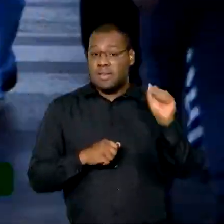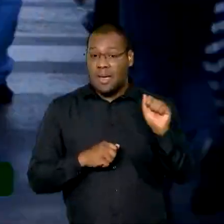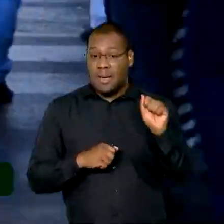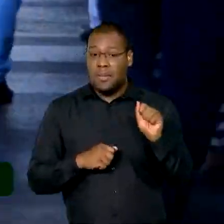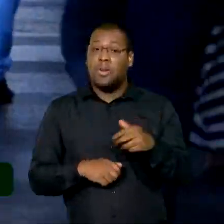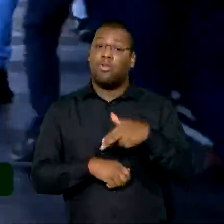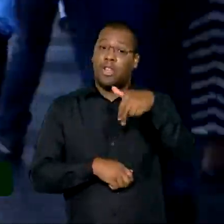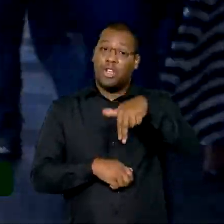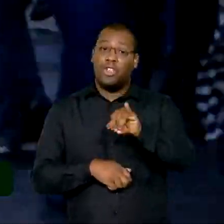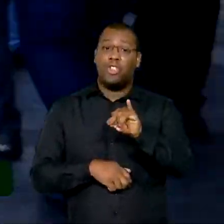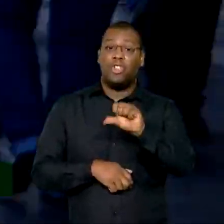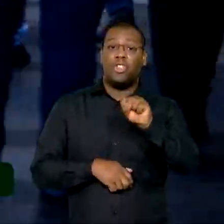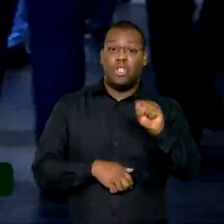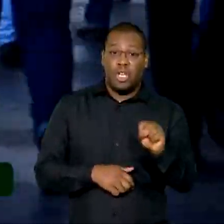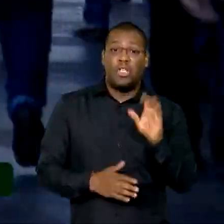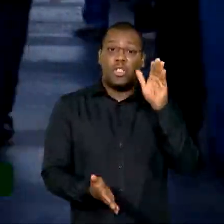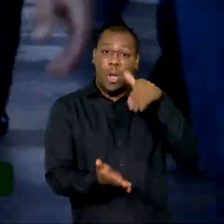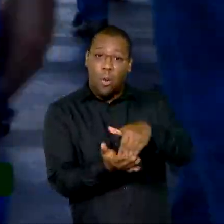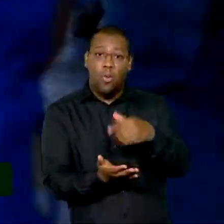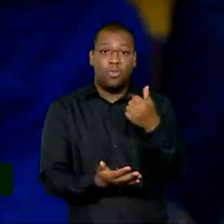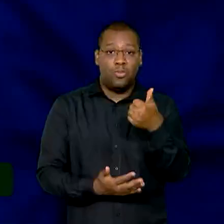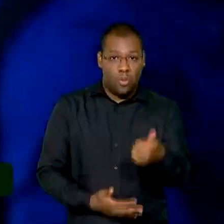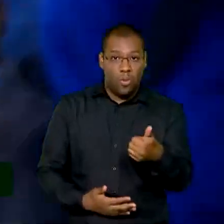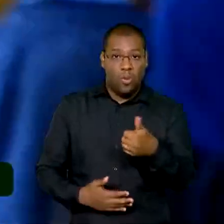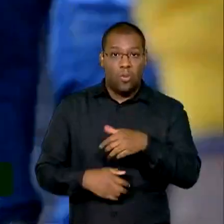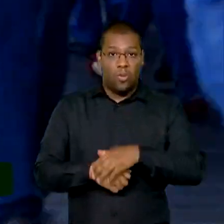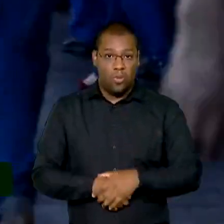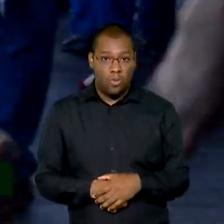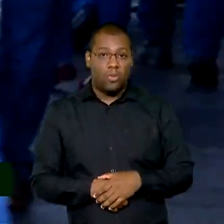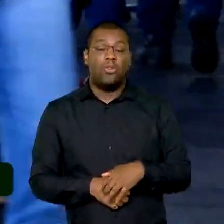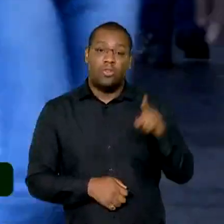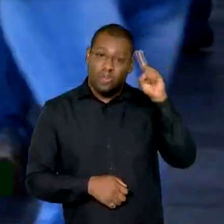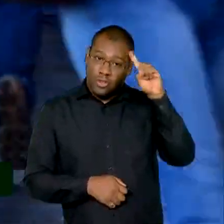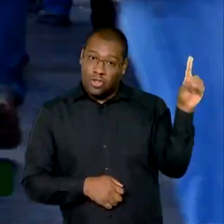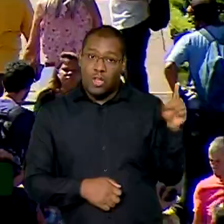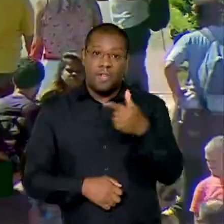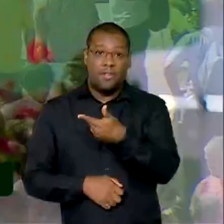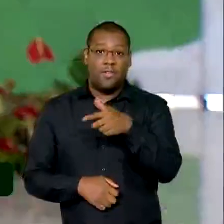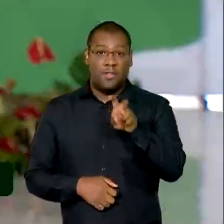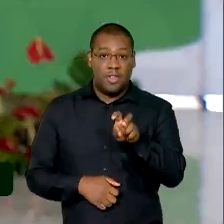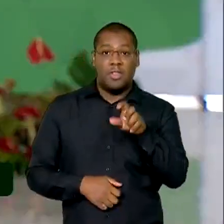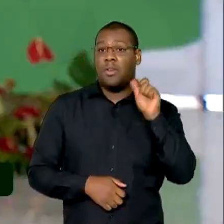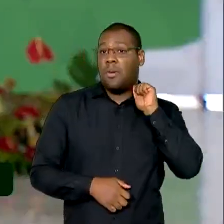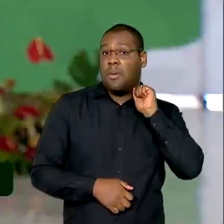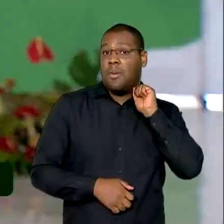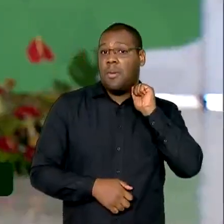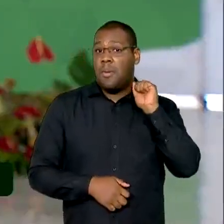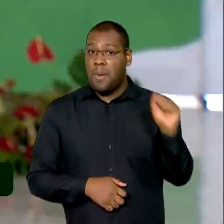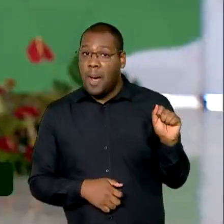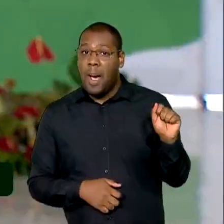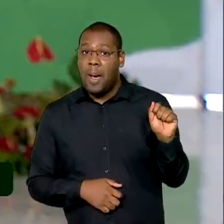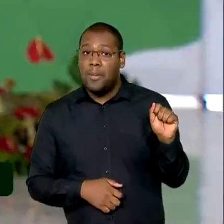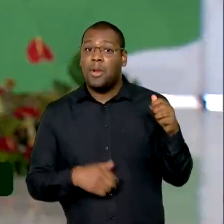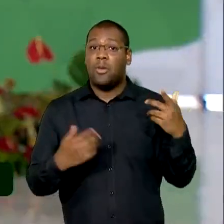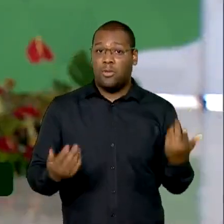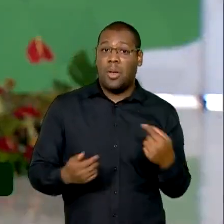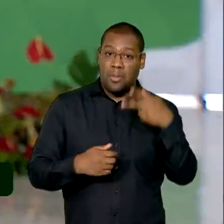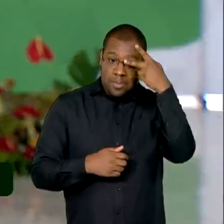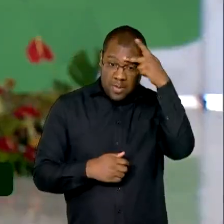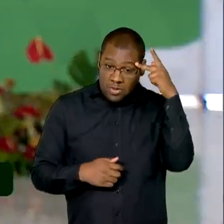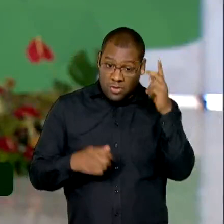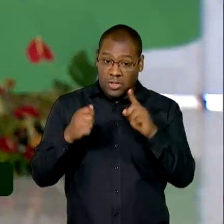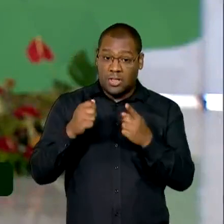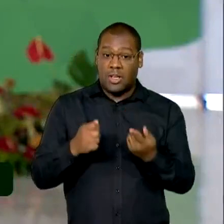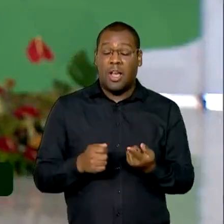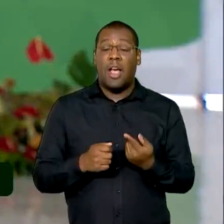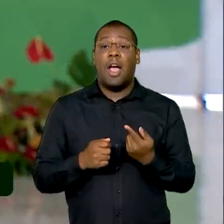2, dia 26 de abril para o NIS final 3 e assim por diante até o dia 8 de maio para aqueles com NIS